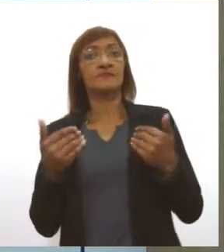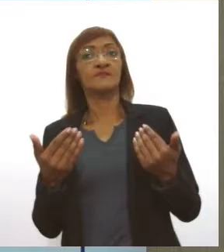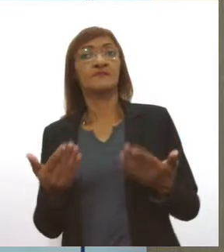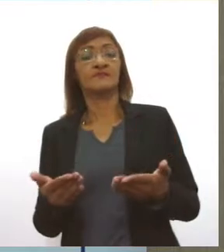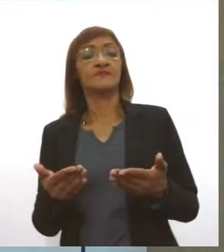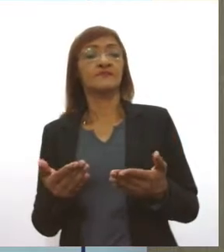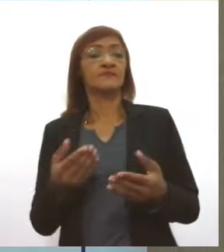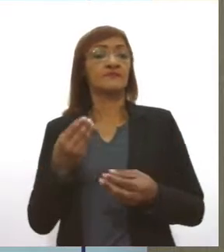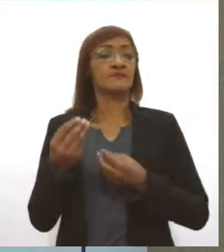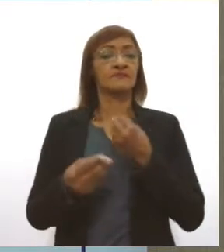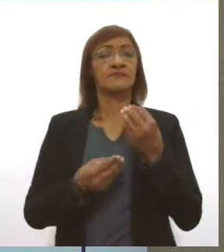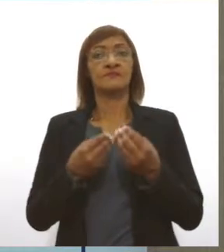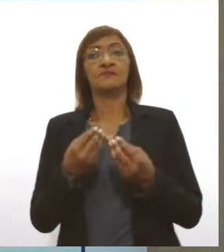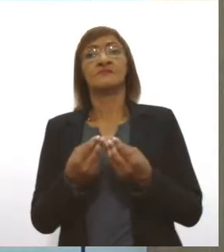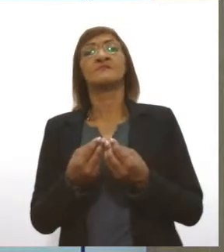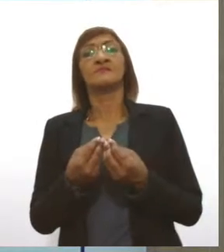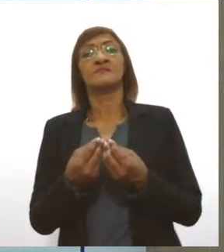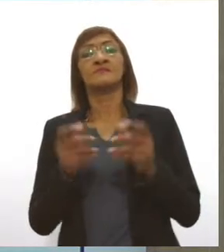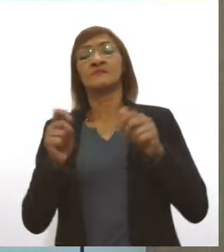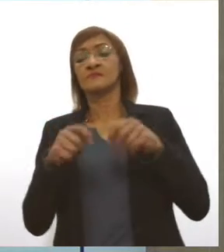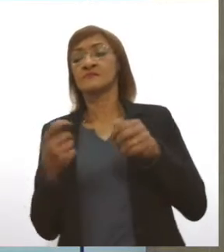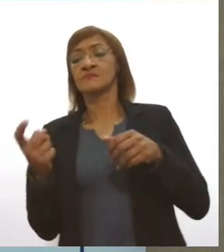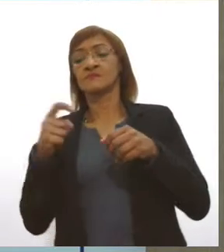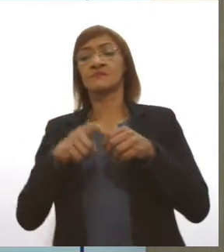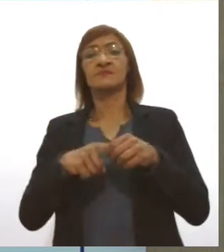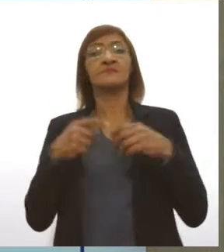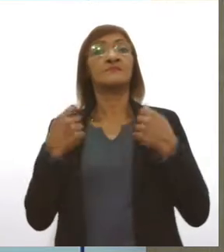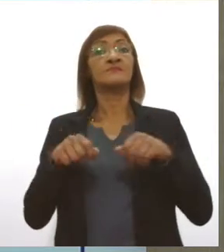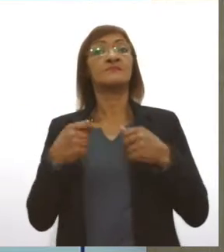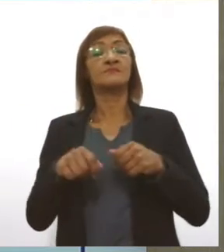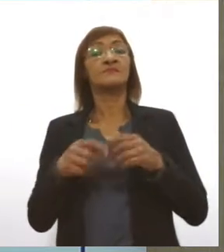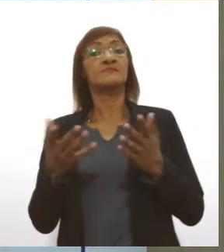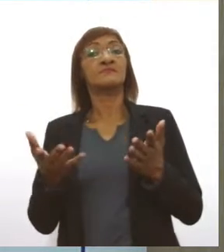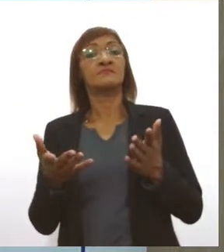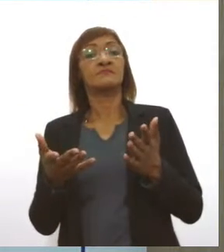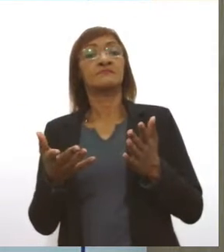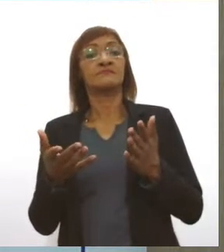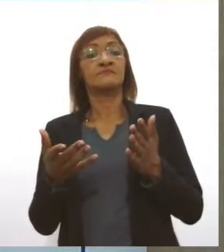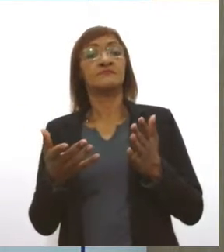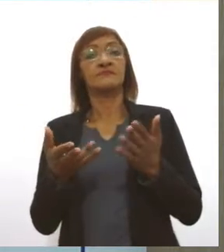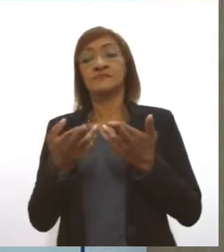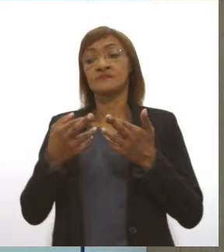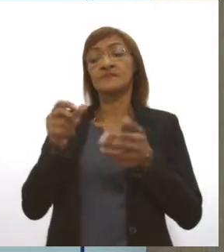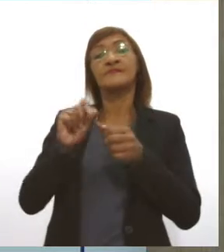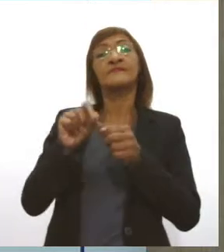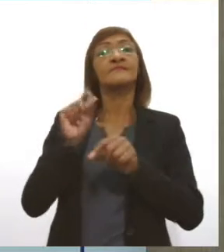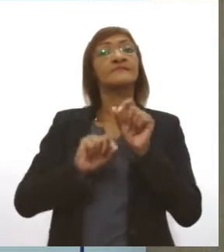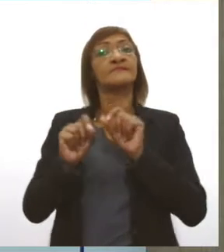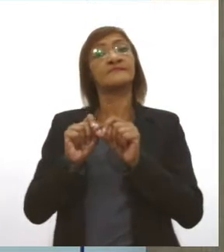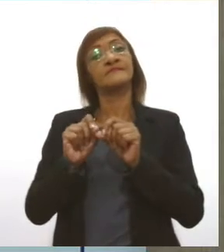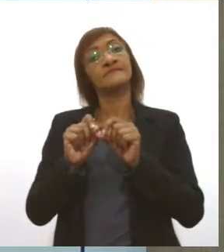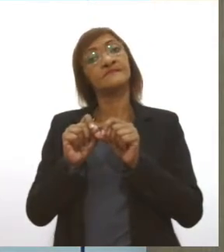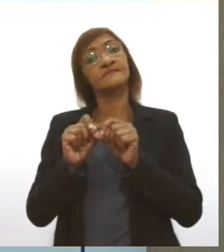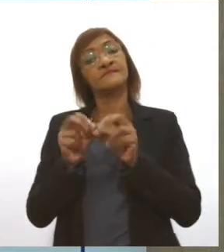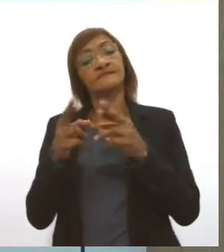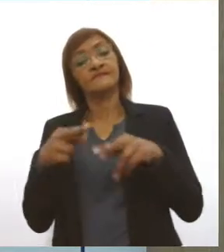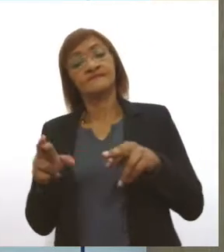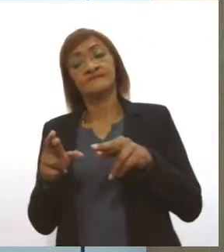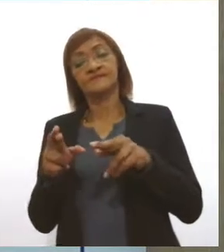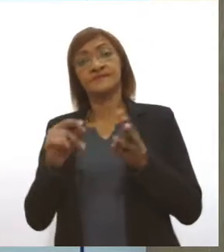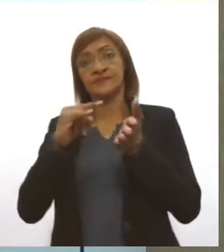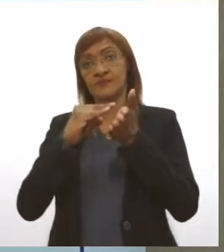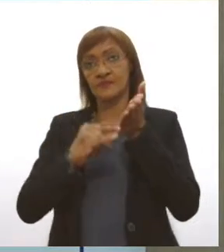para efetuar essa troca? O que é que ele precisa seguir para conseguir efetuar essa troca? Que via de regra é guardar o cupom fiscal,